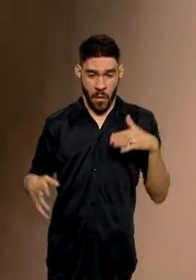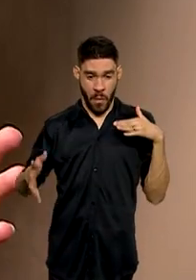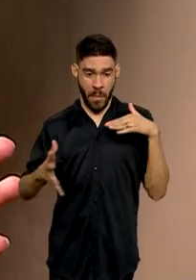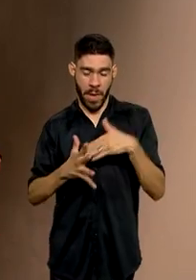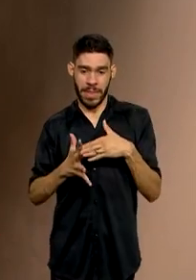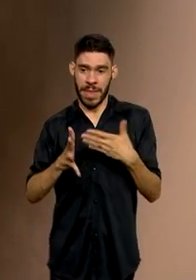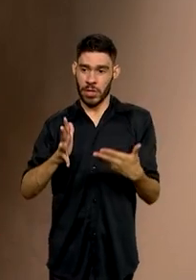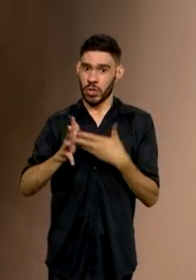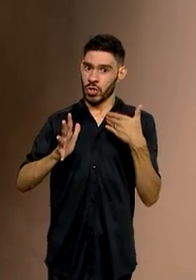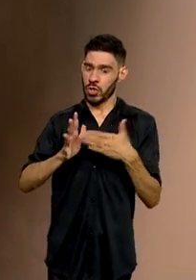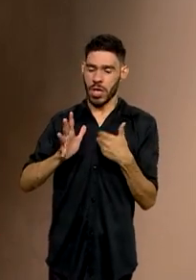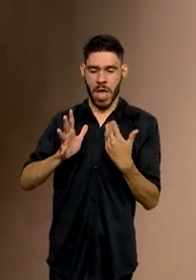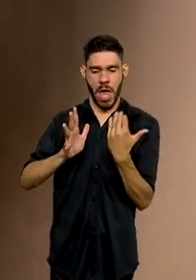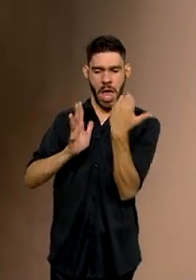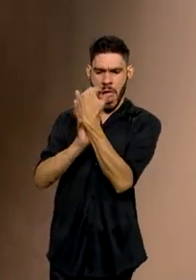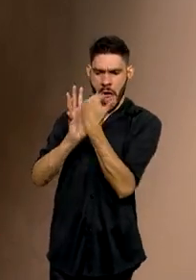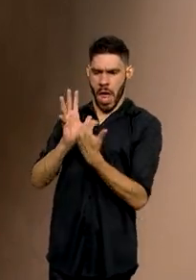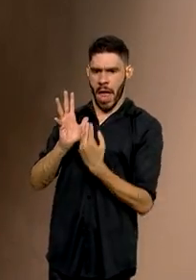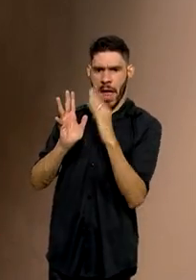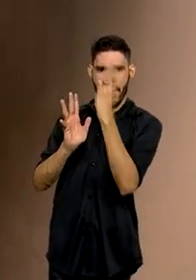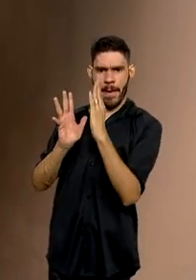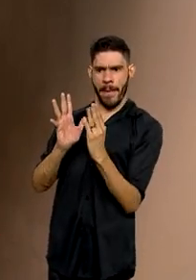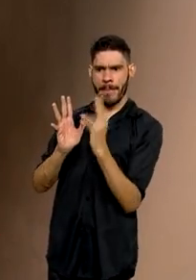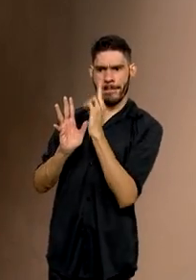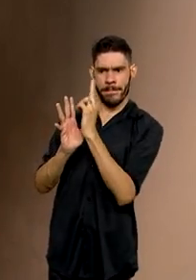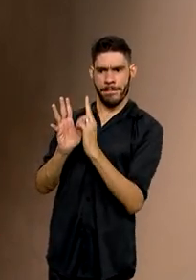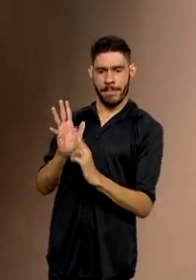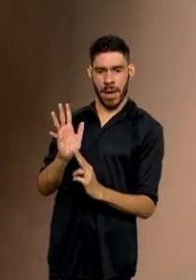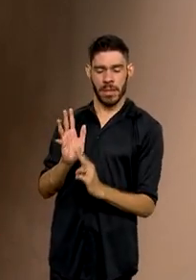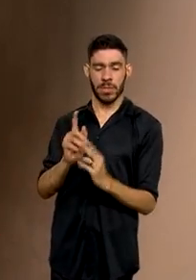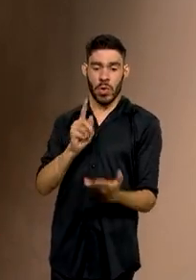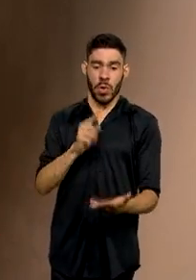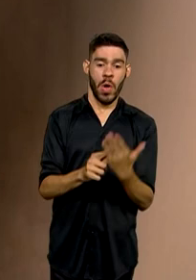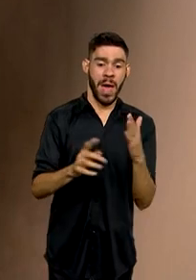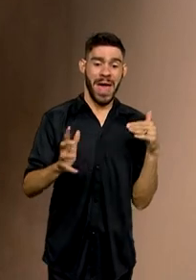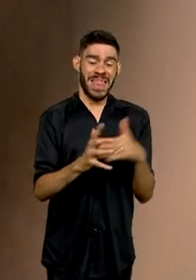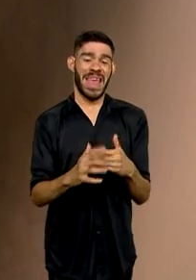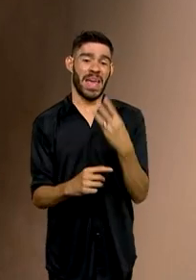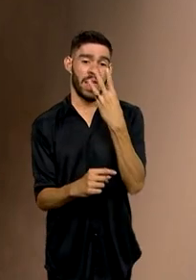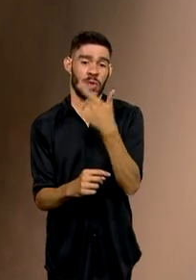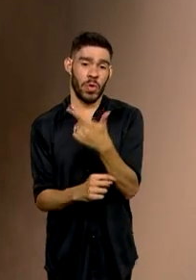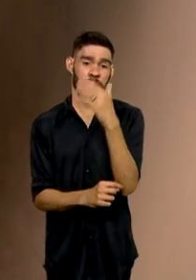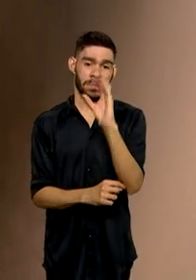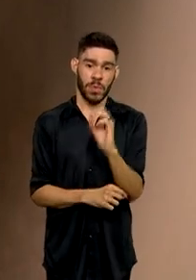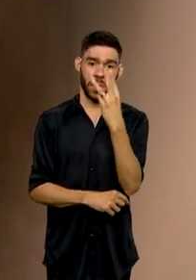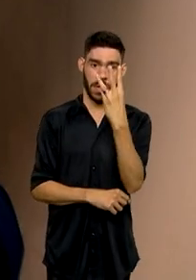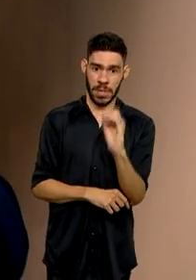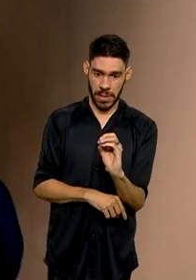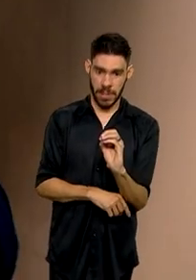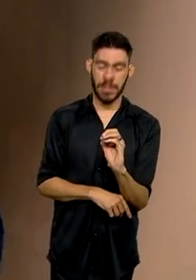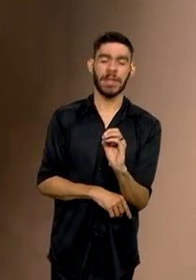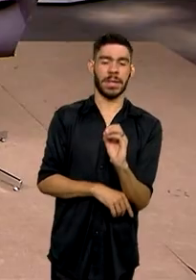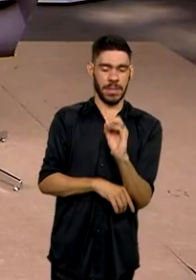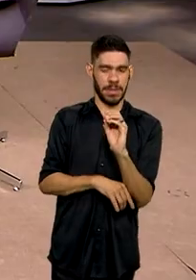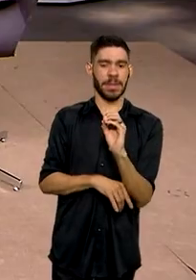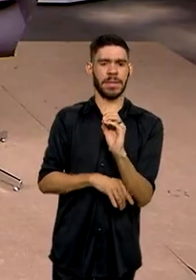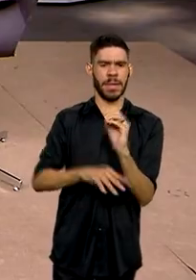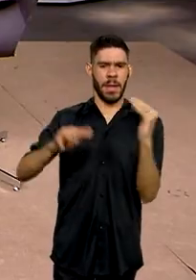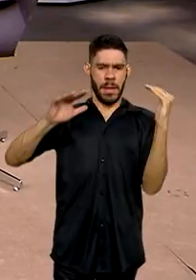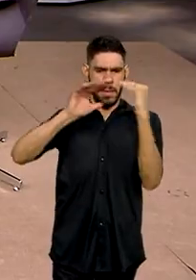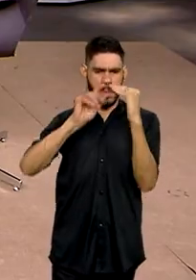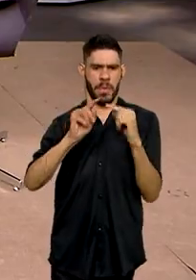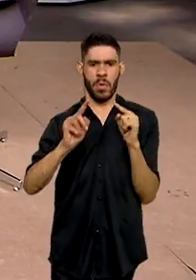tirar o Brasil do mapa da fome. E o compromisso é até 2030, até 2030, dentro dos